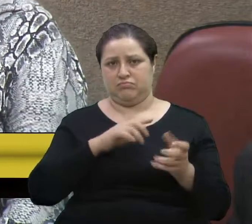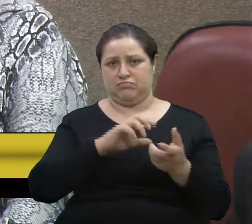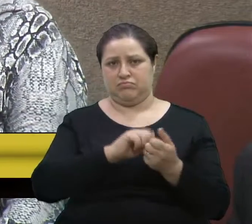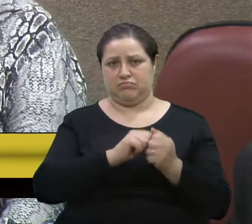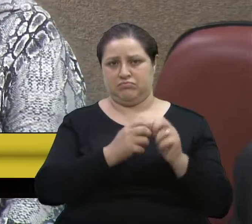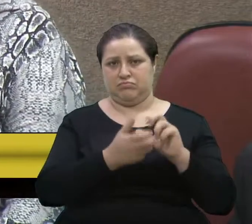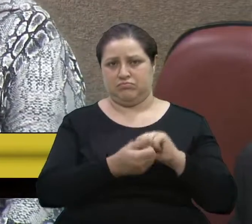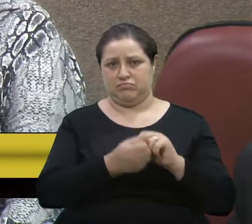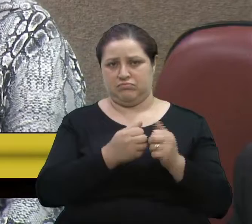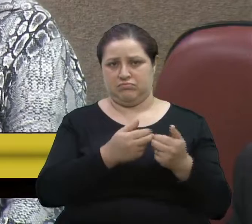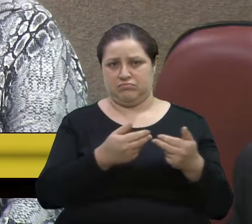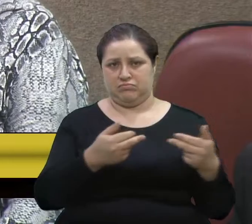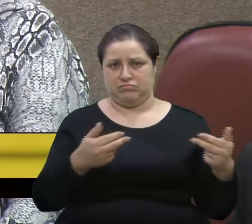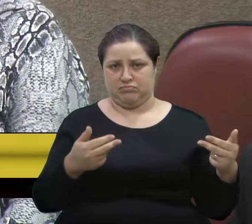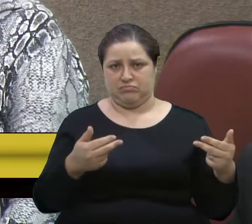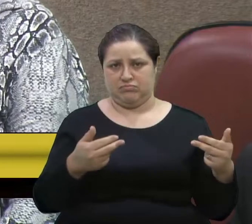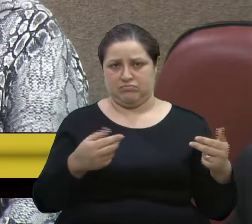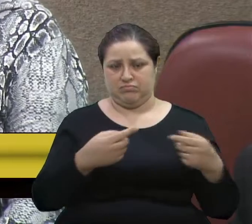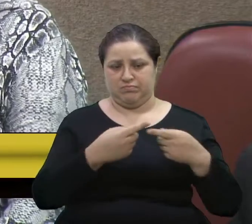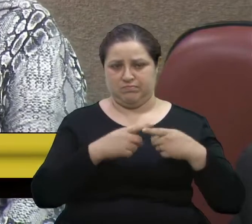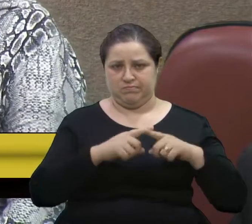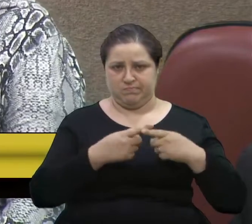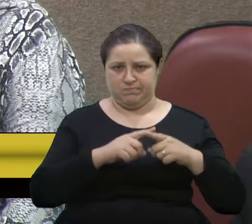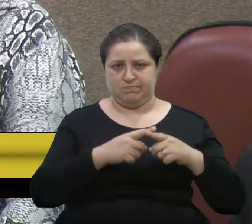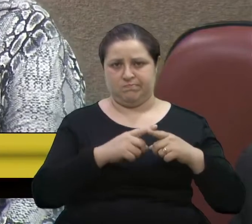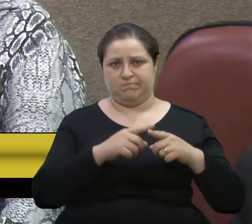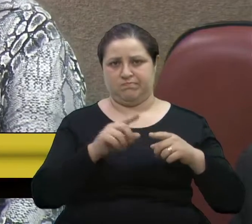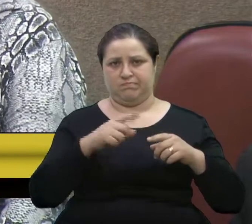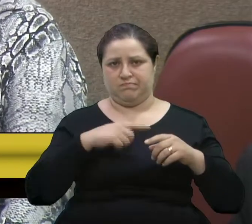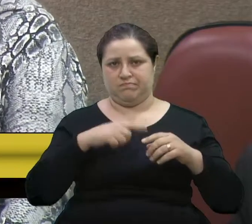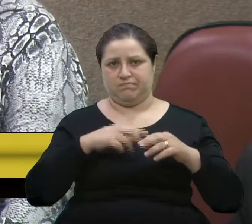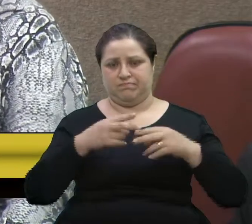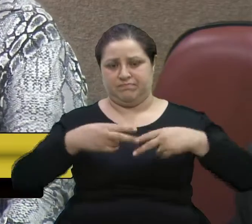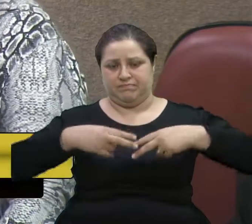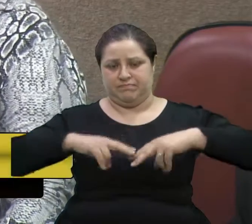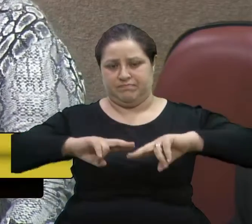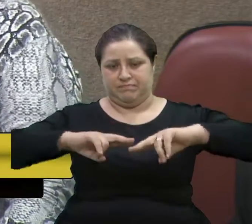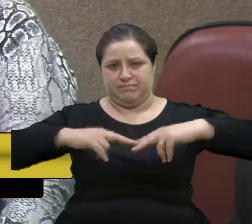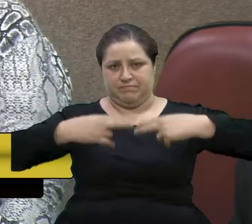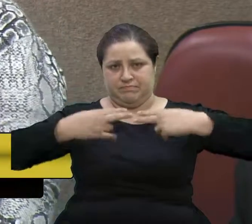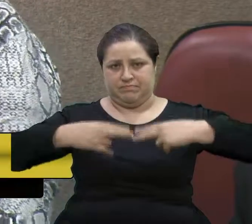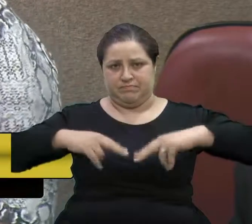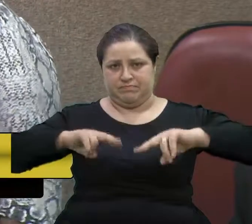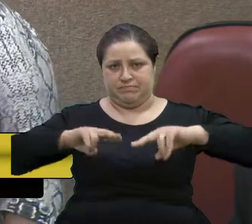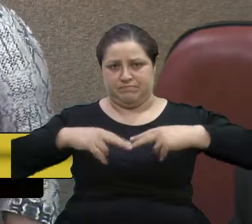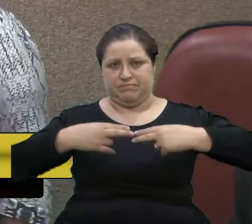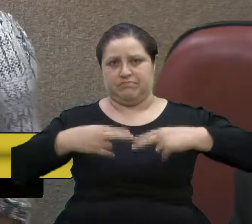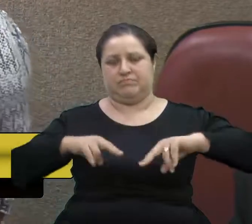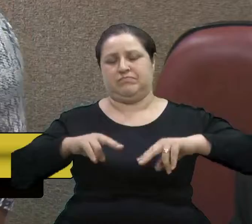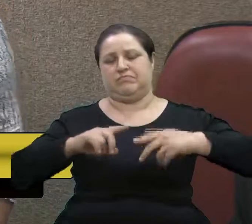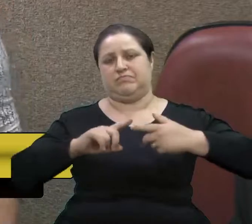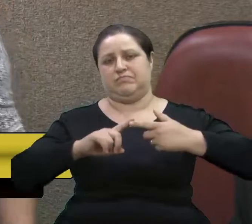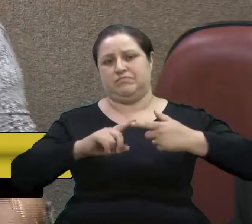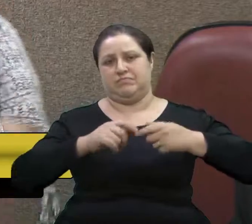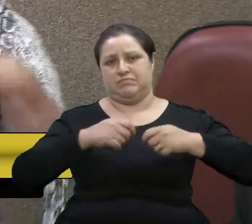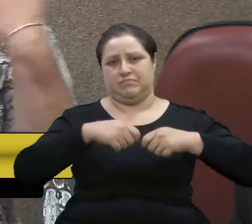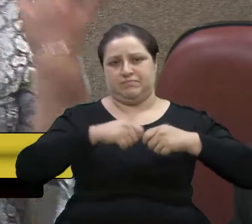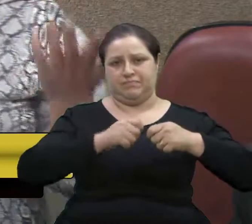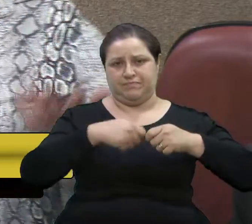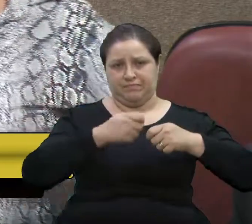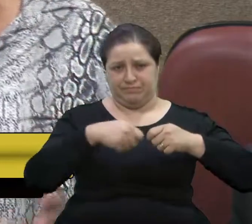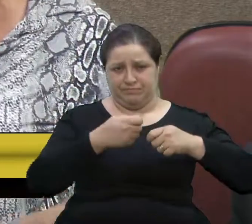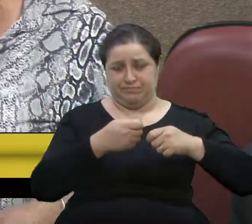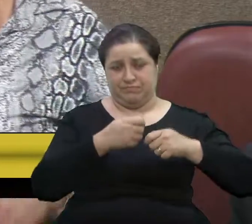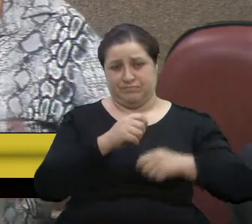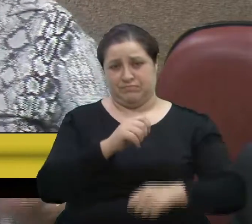o tramar das redes do crochê e tricô do macramê. Eu até já